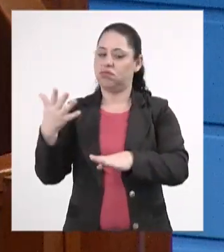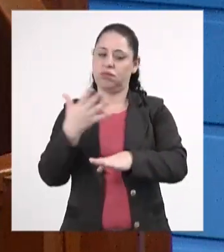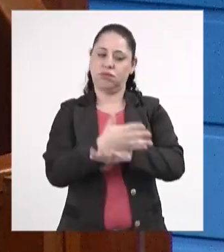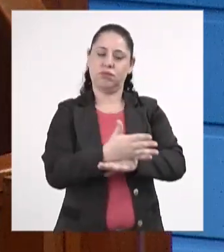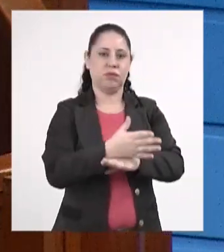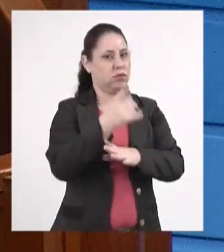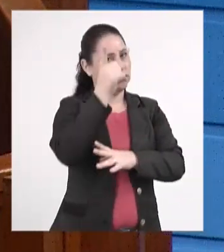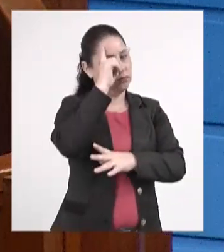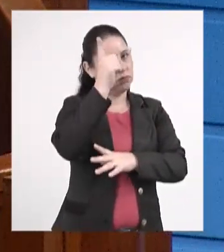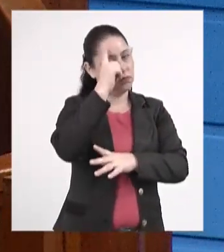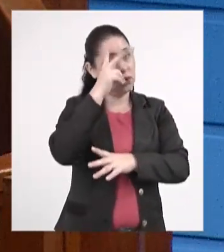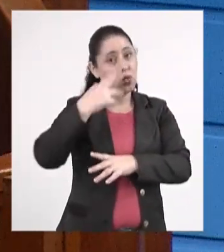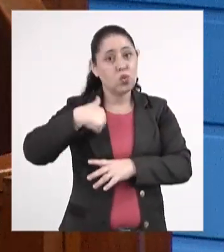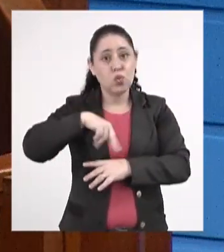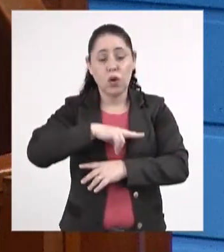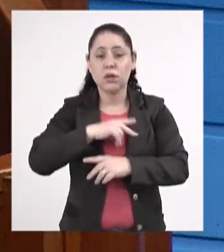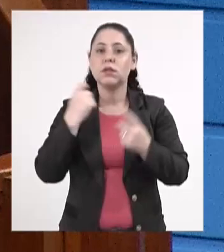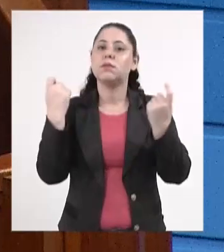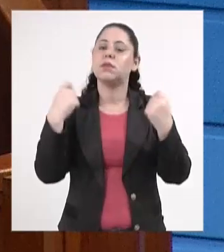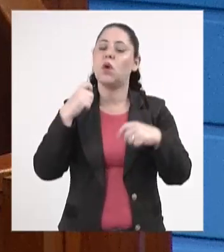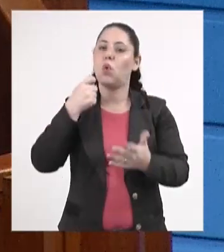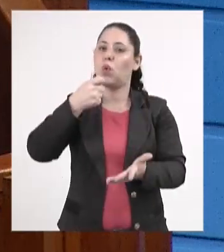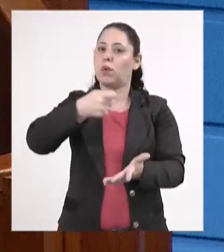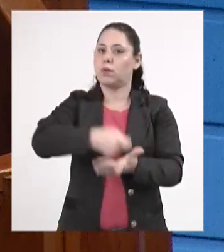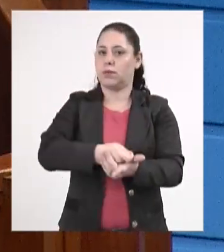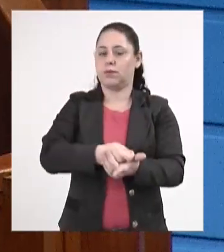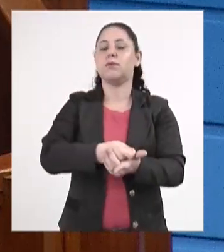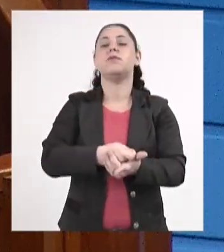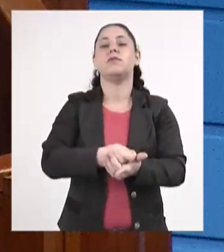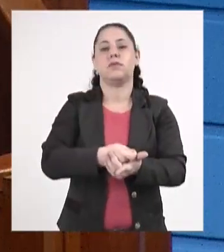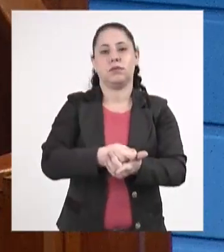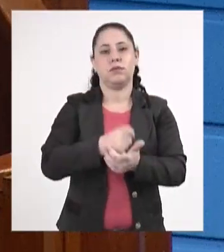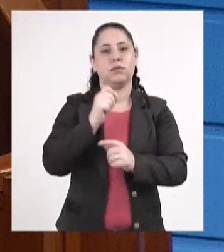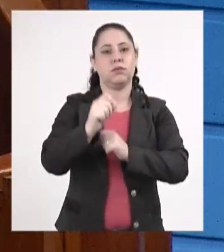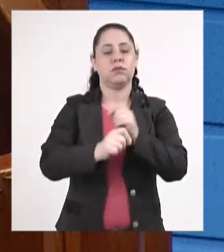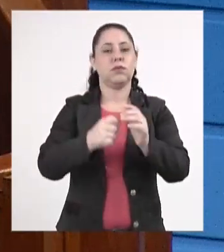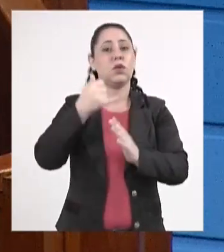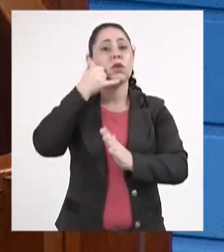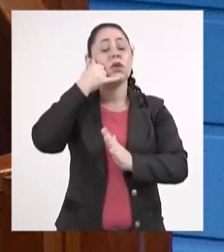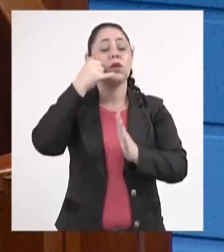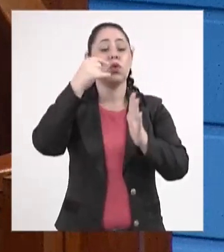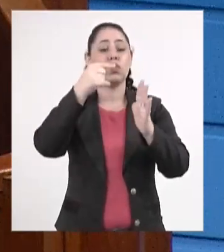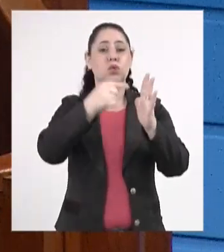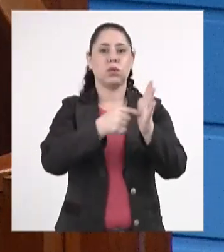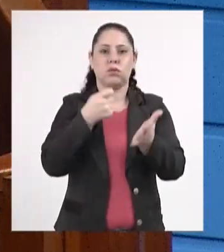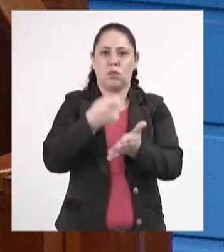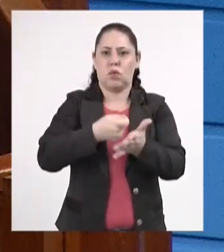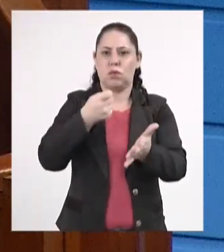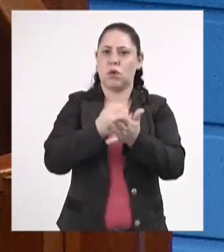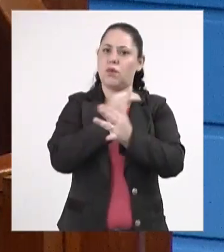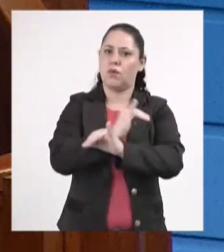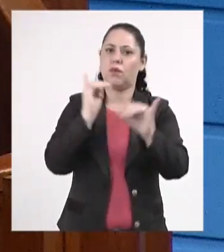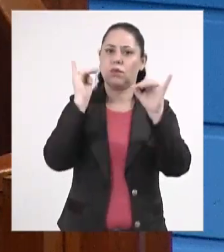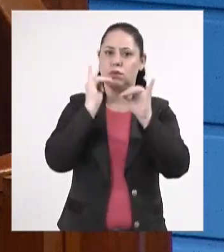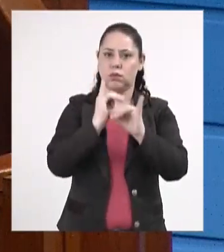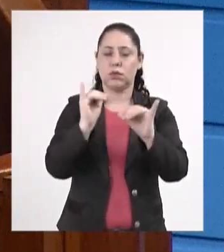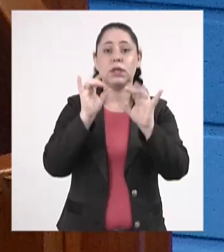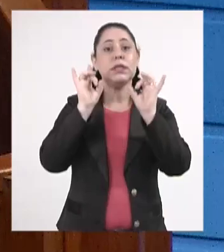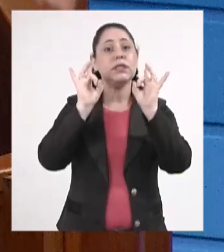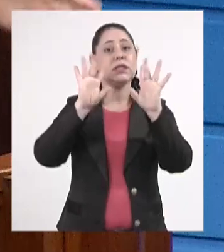eu penso que nós devemos ter a obrigação de denunciar, de cobrar as informações